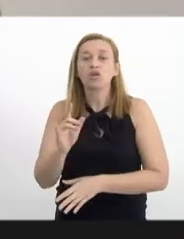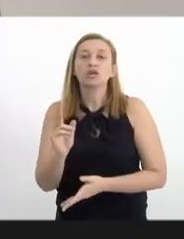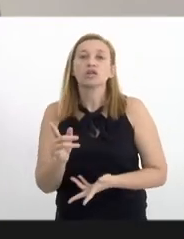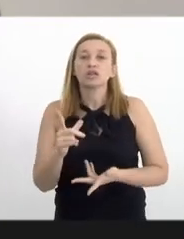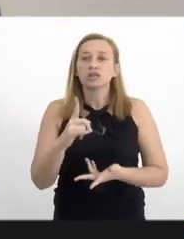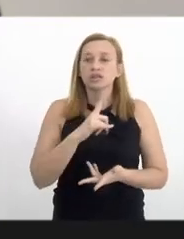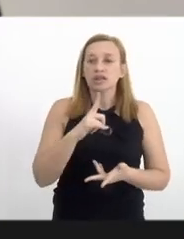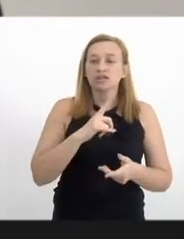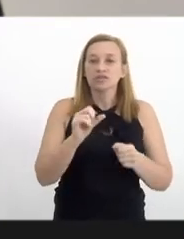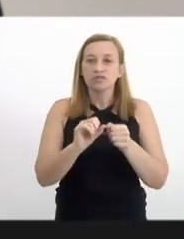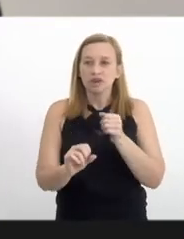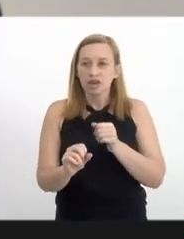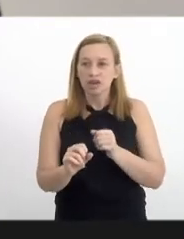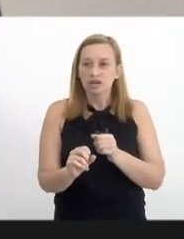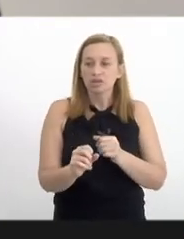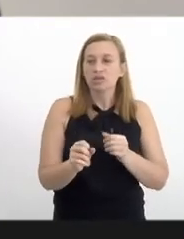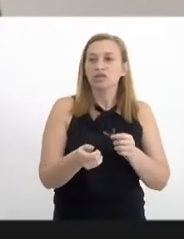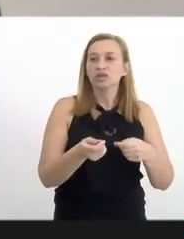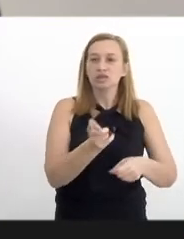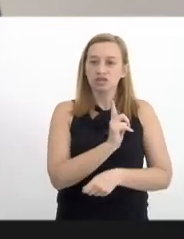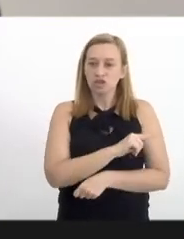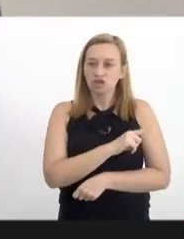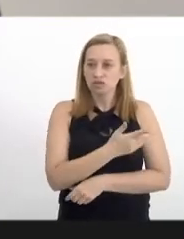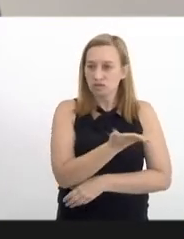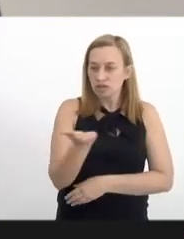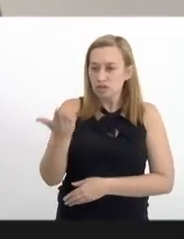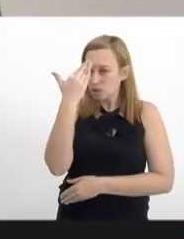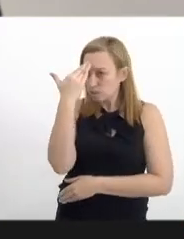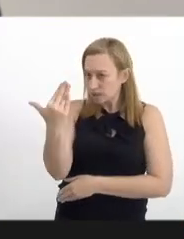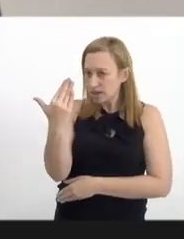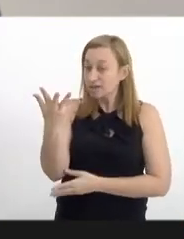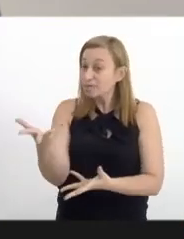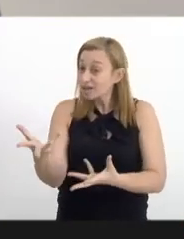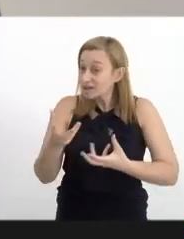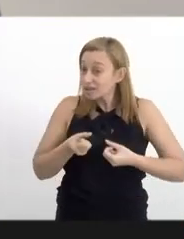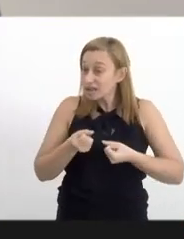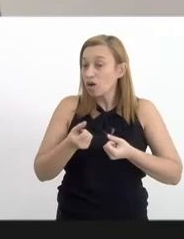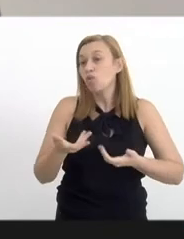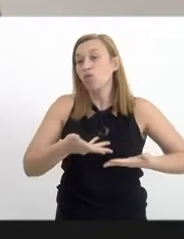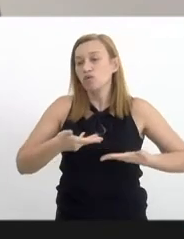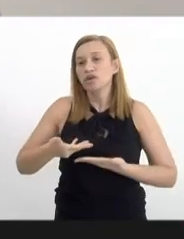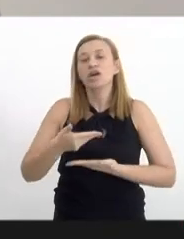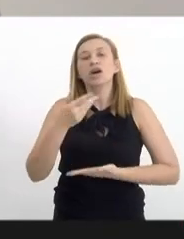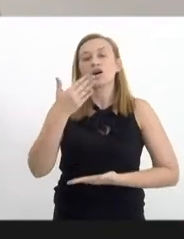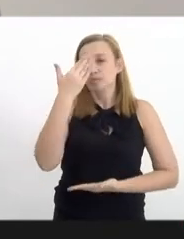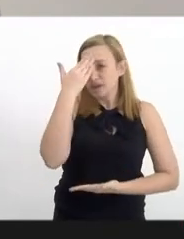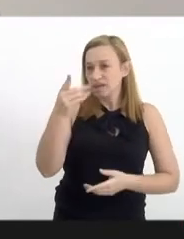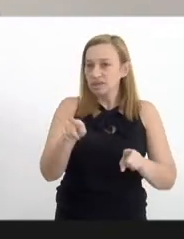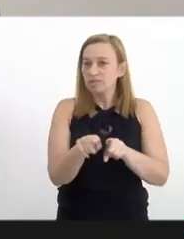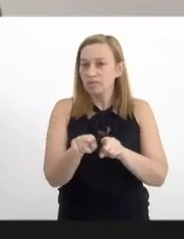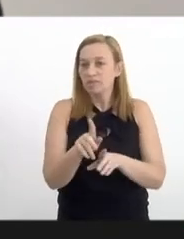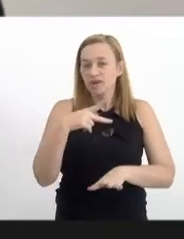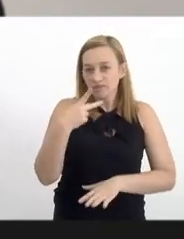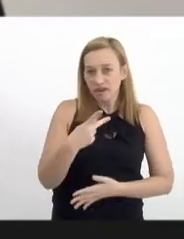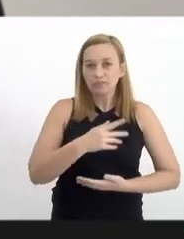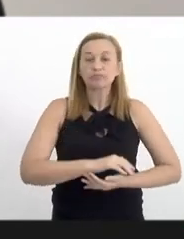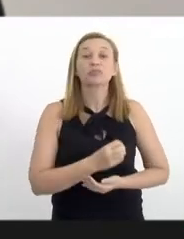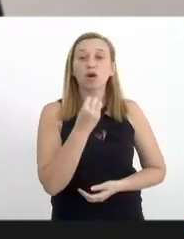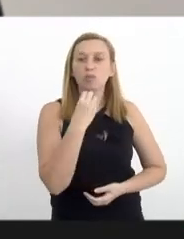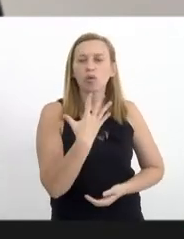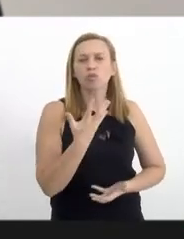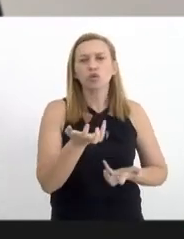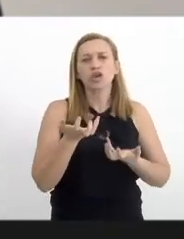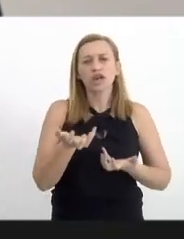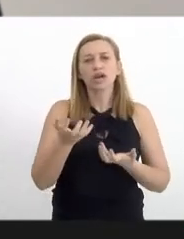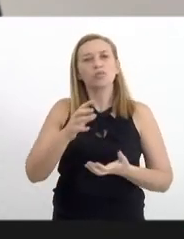exercido através da gestão de vocês. Muito obrigado por acertar o convite e obrigado também pela participação. Bom, eu